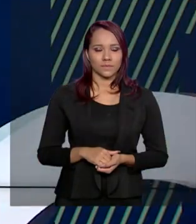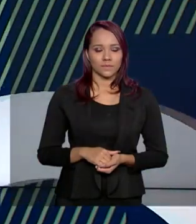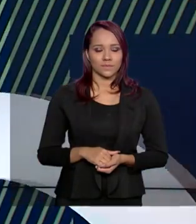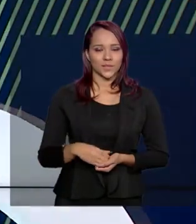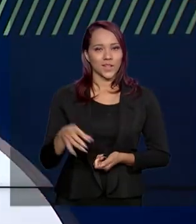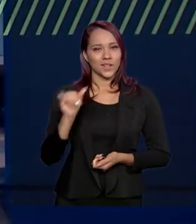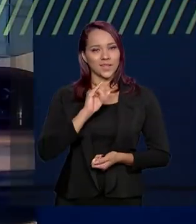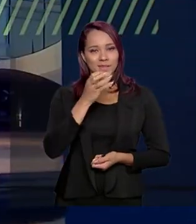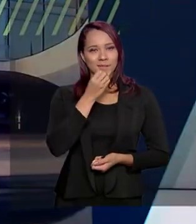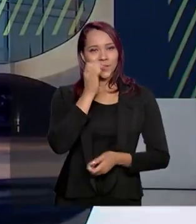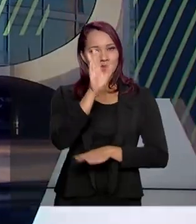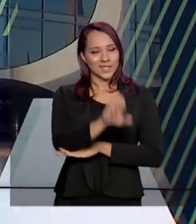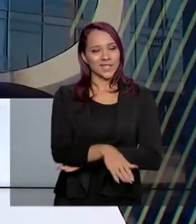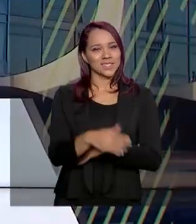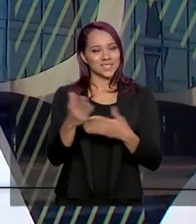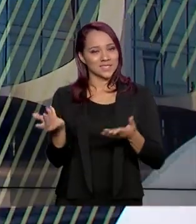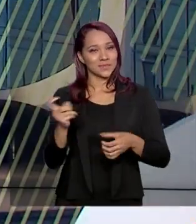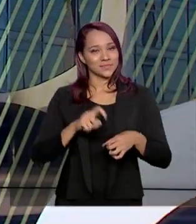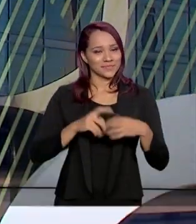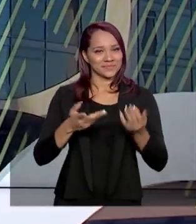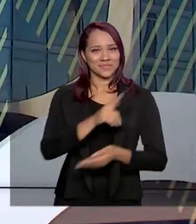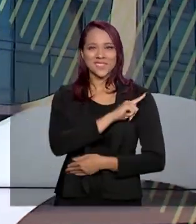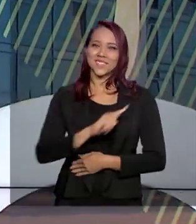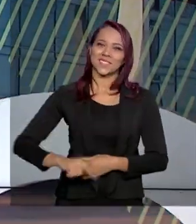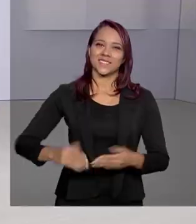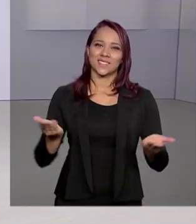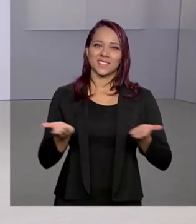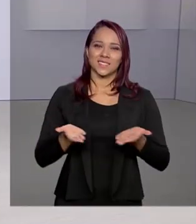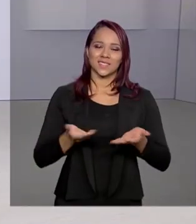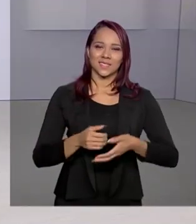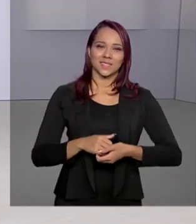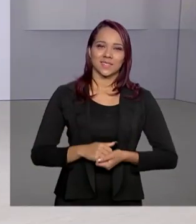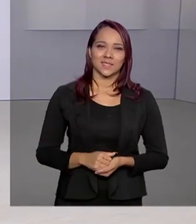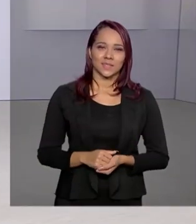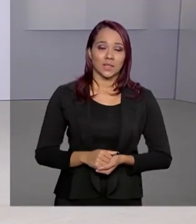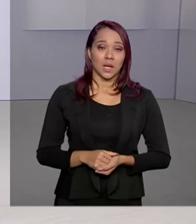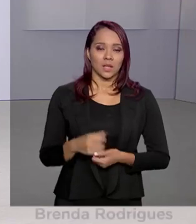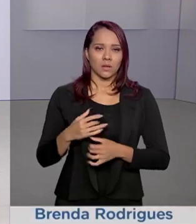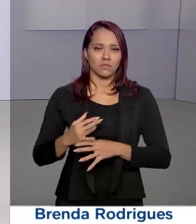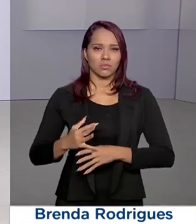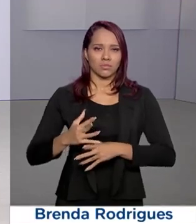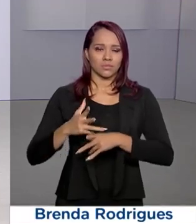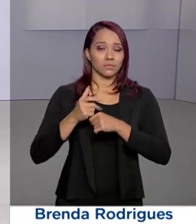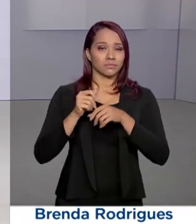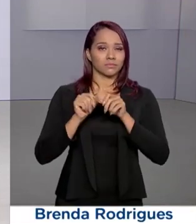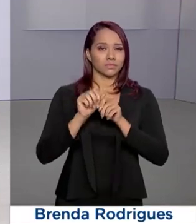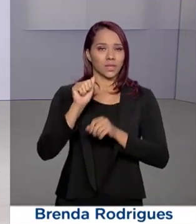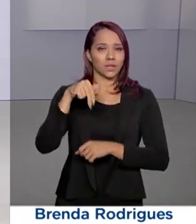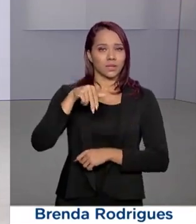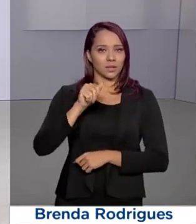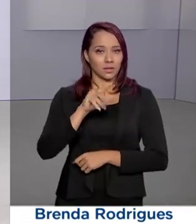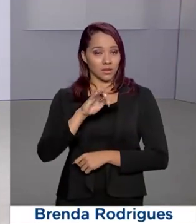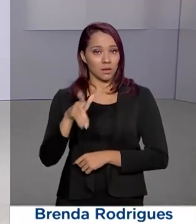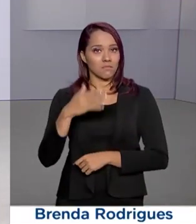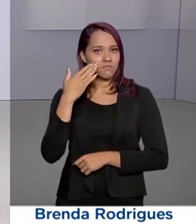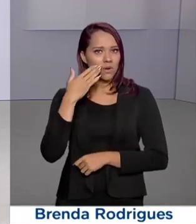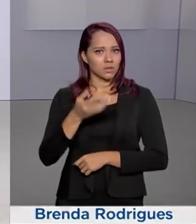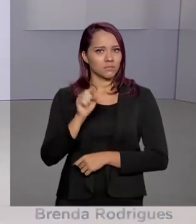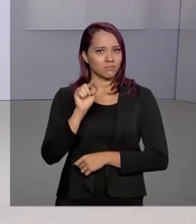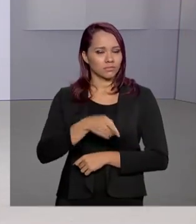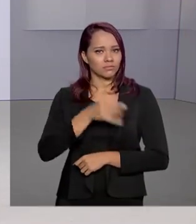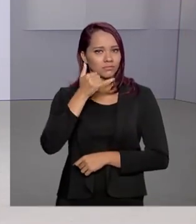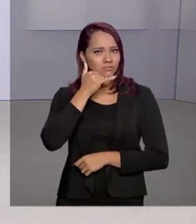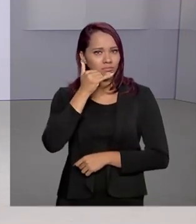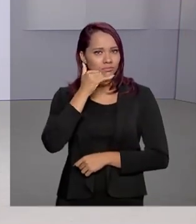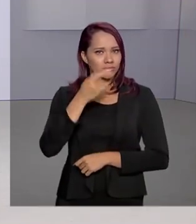Olá, boa tarde. Já estamos de volta com o Governo Agora. Um levantamento feito pela Anatel mostra que a cada mil celulares